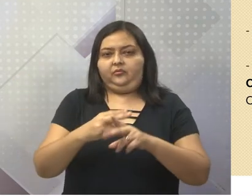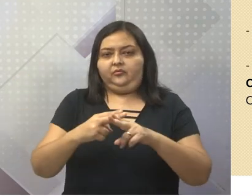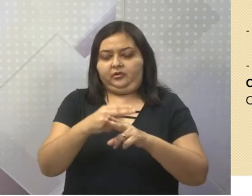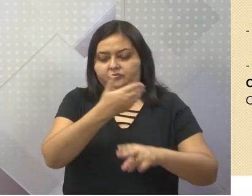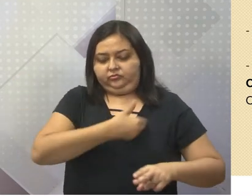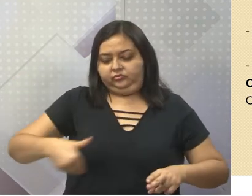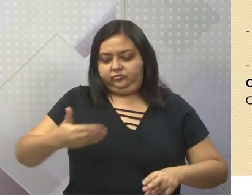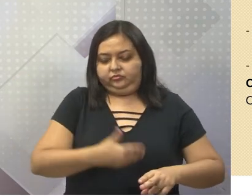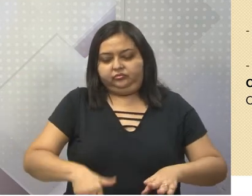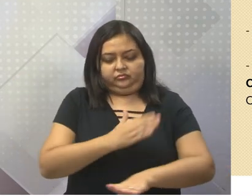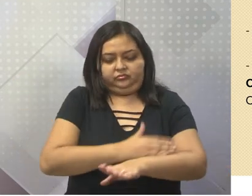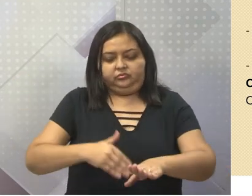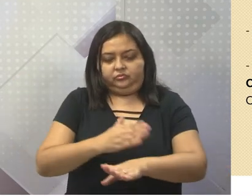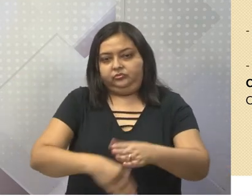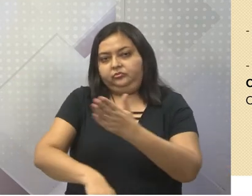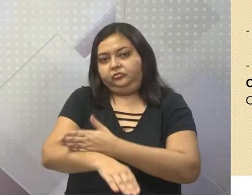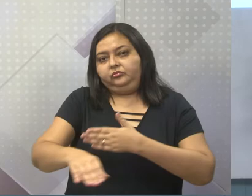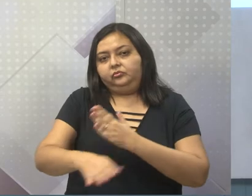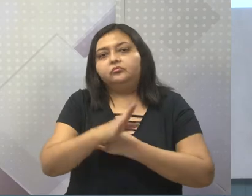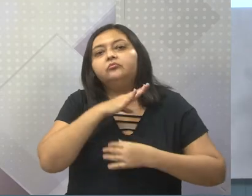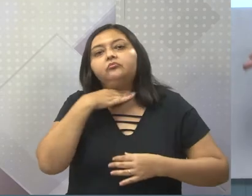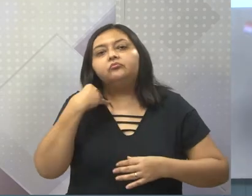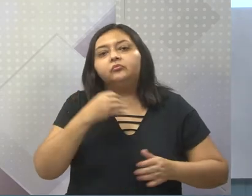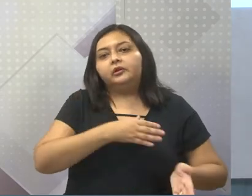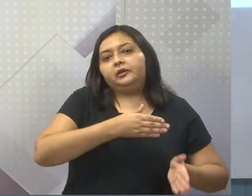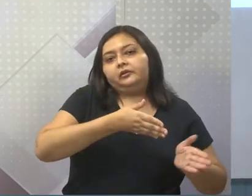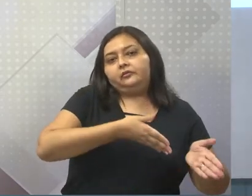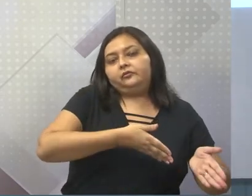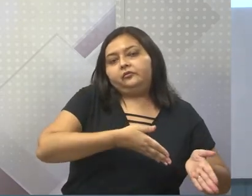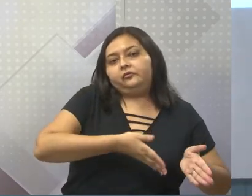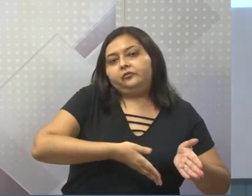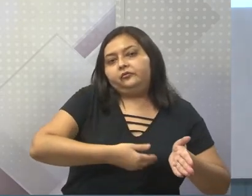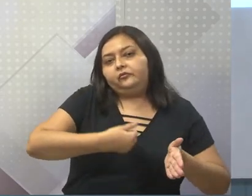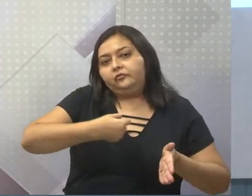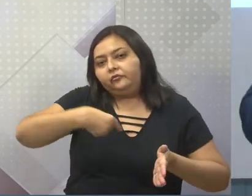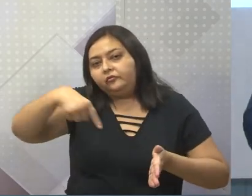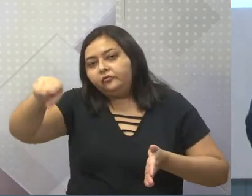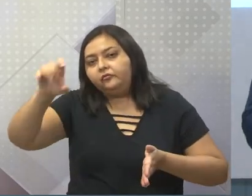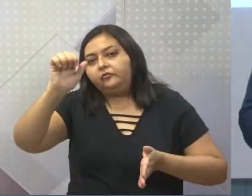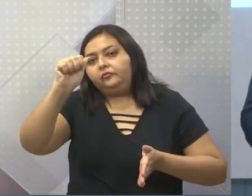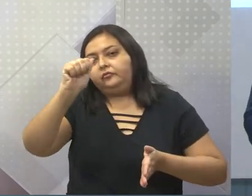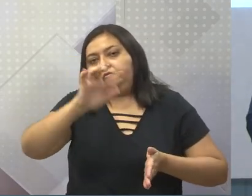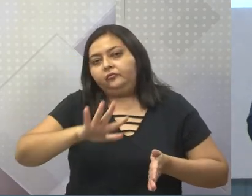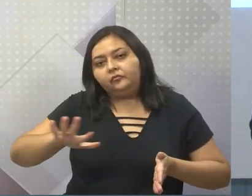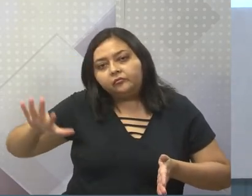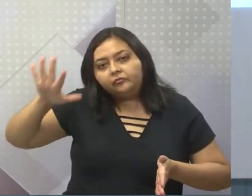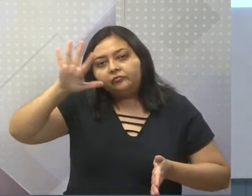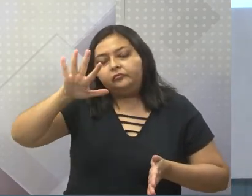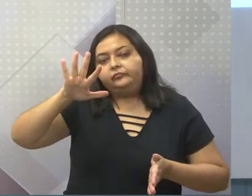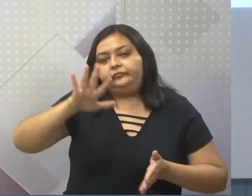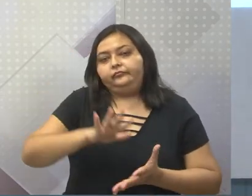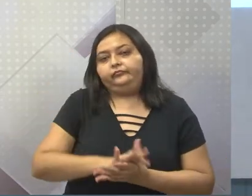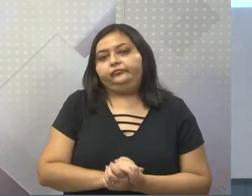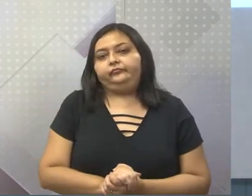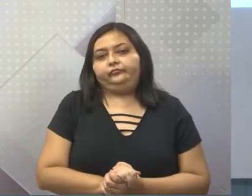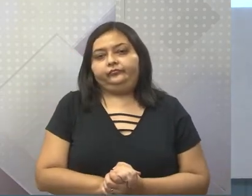exilados para a África. Volta pra cá, que eu vou explicar e me ouçar aqui esse slide, que ele é bem interessante.